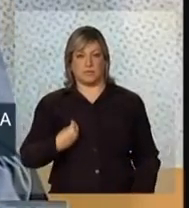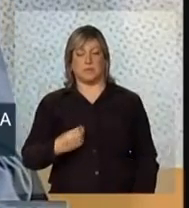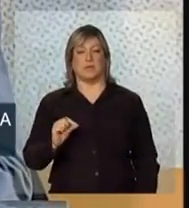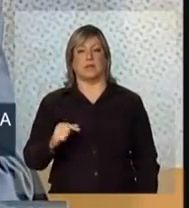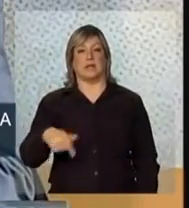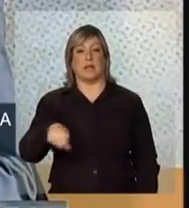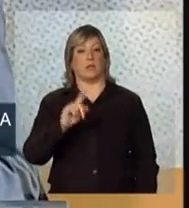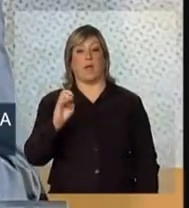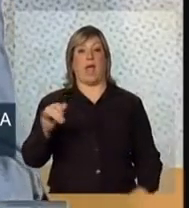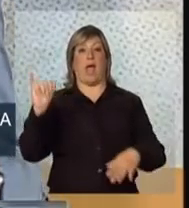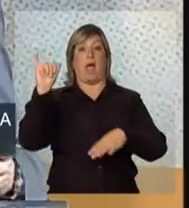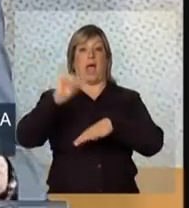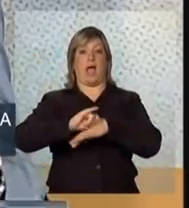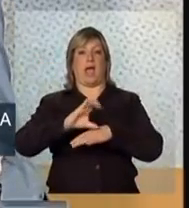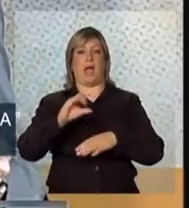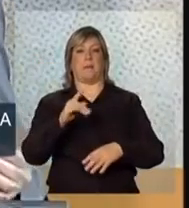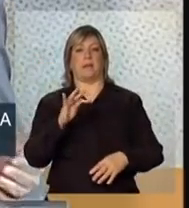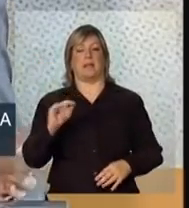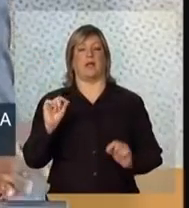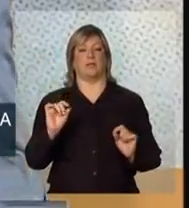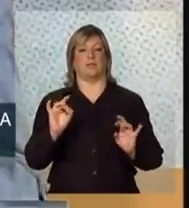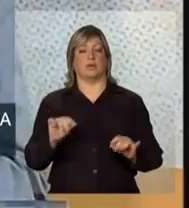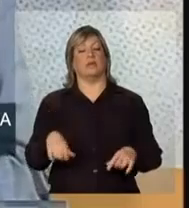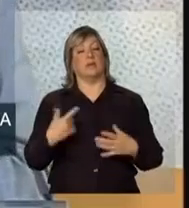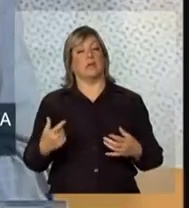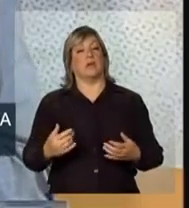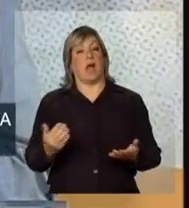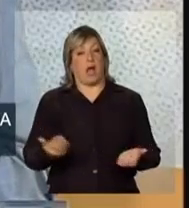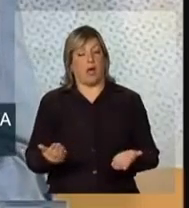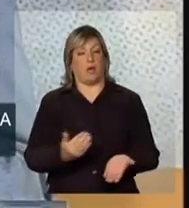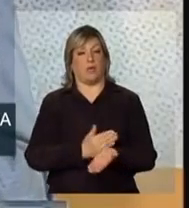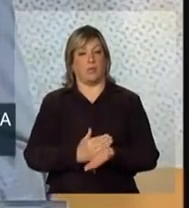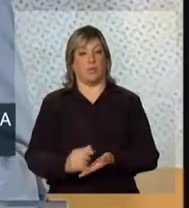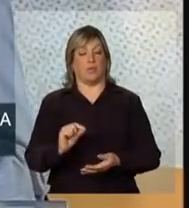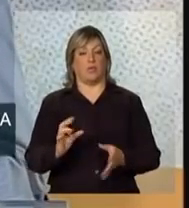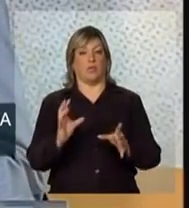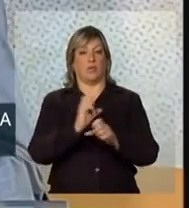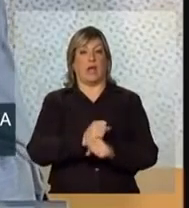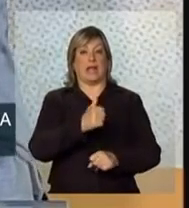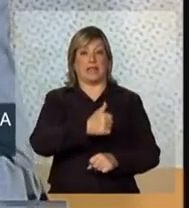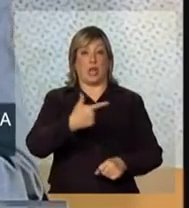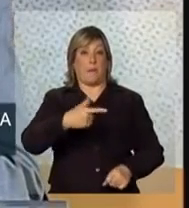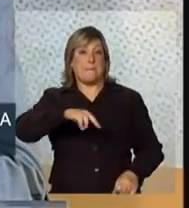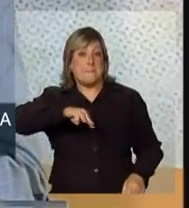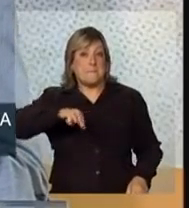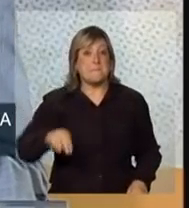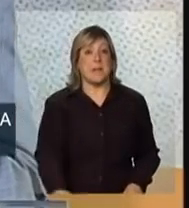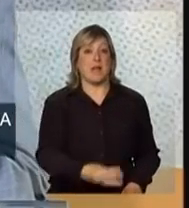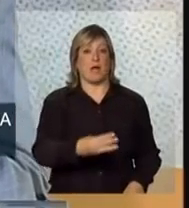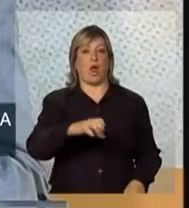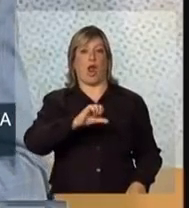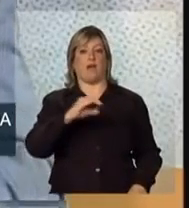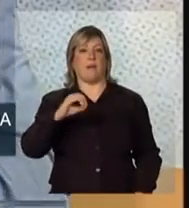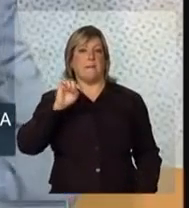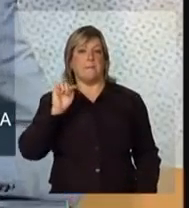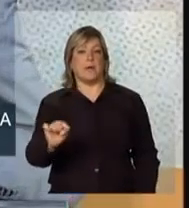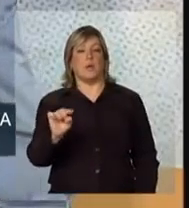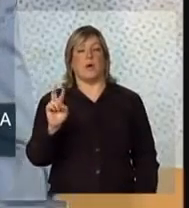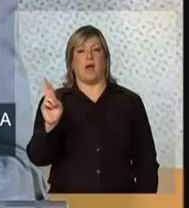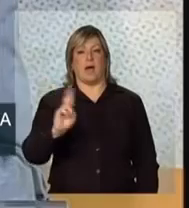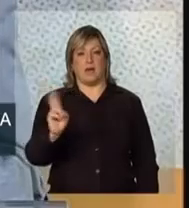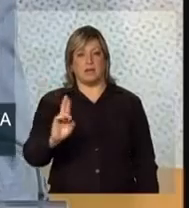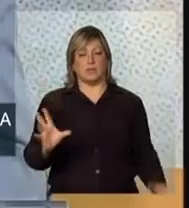capitais. E estamos, para isso, repassando cerca de 12 milhões e 900 mil reais para que